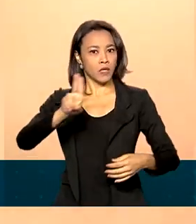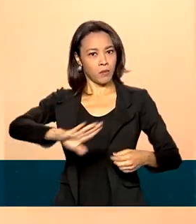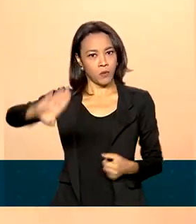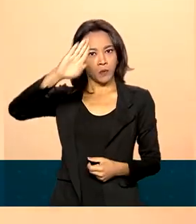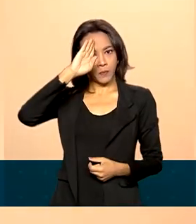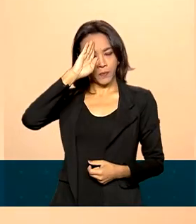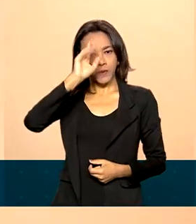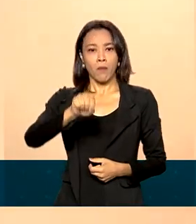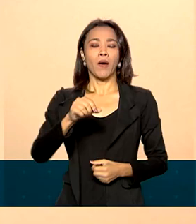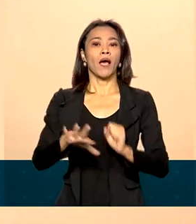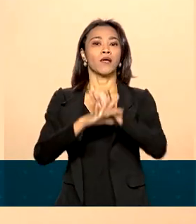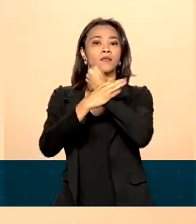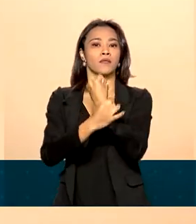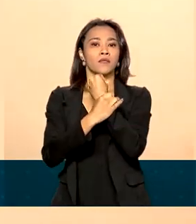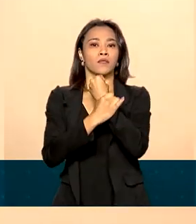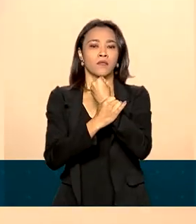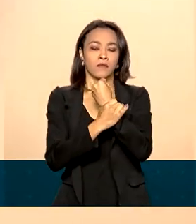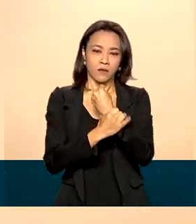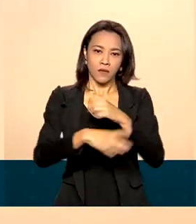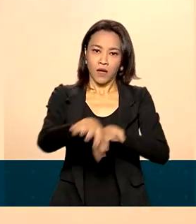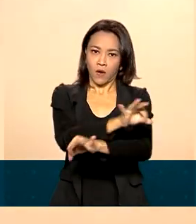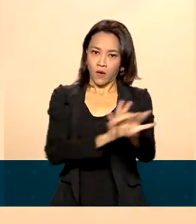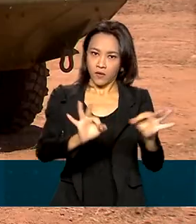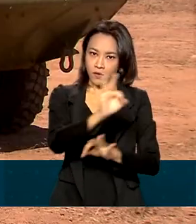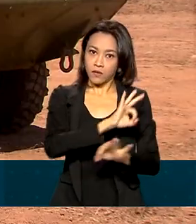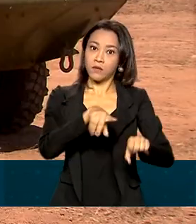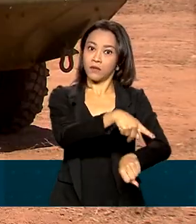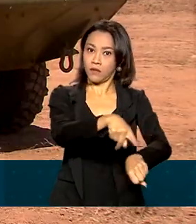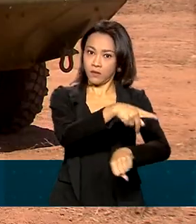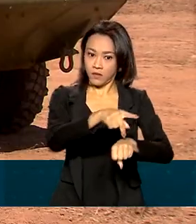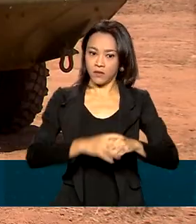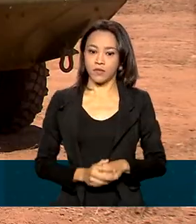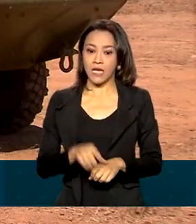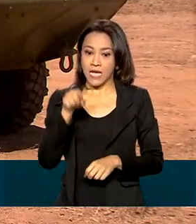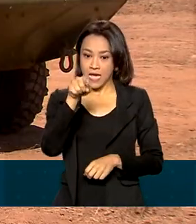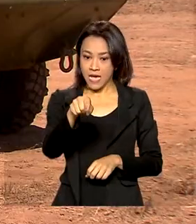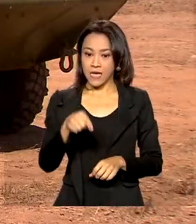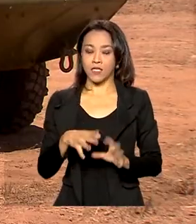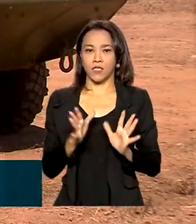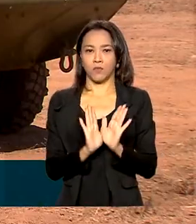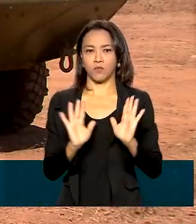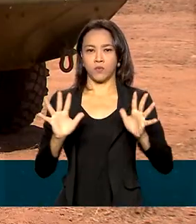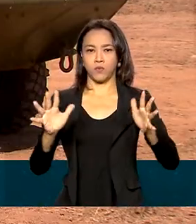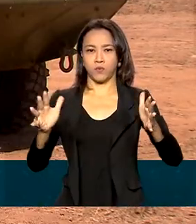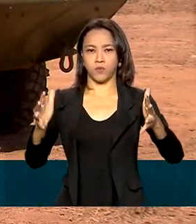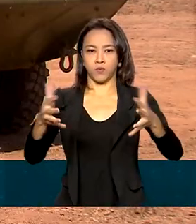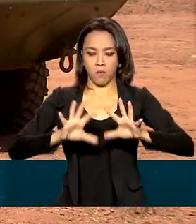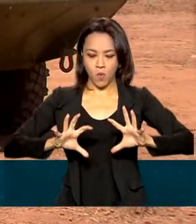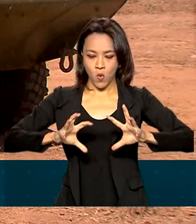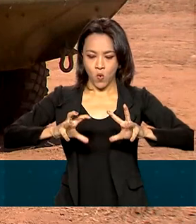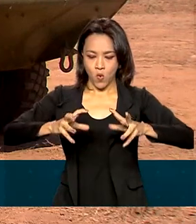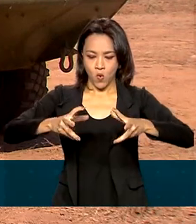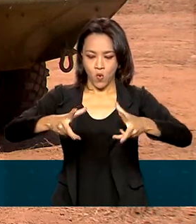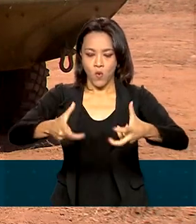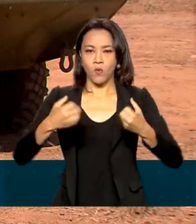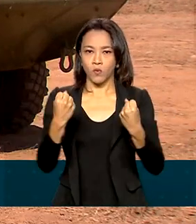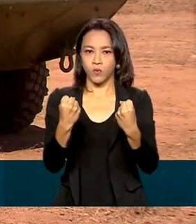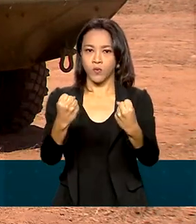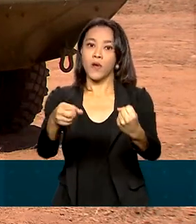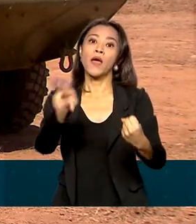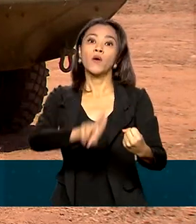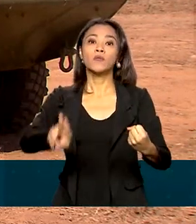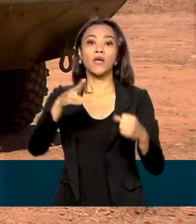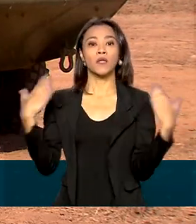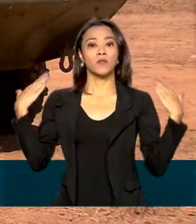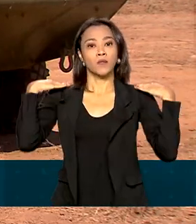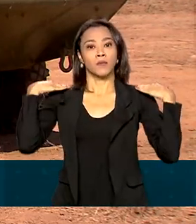garantia da lei, da ordem e da soberania do país. Este veículo blindado é o Piranha. Ele é usado pela Marinha do Brasil em